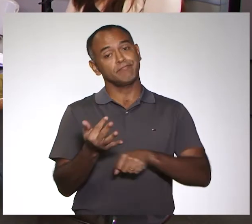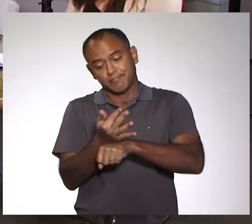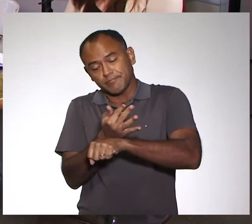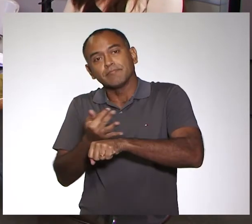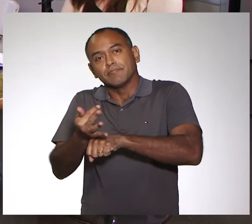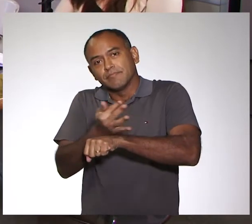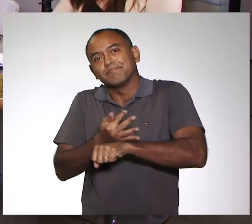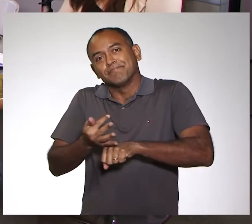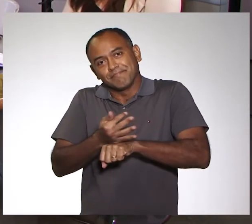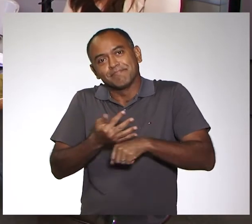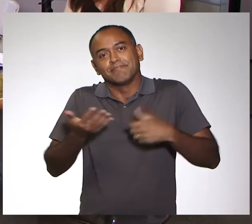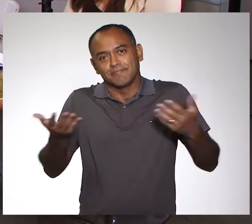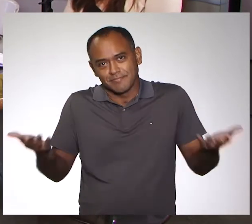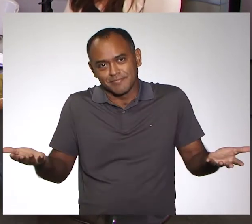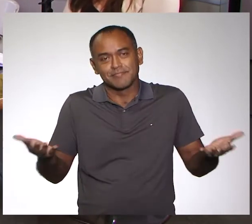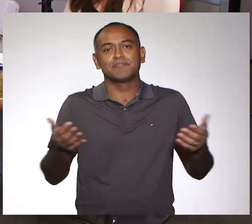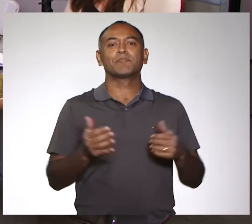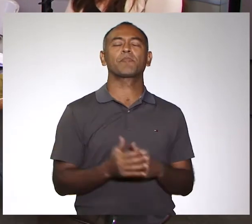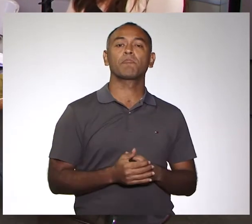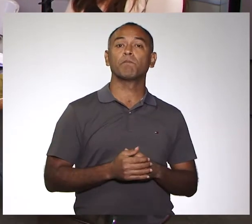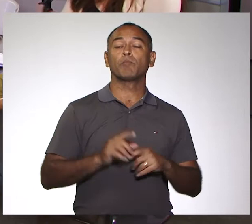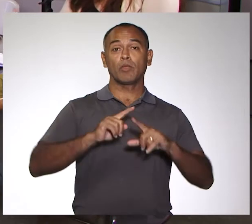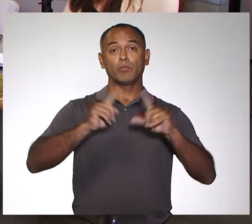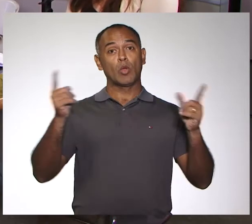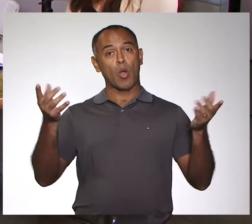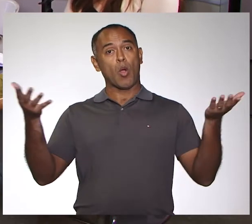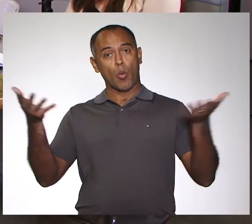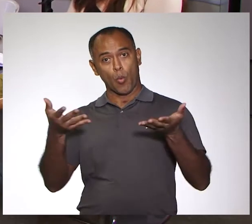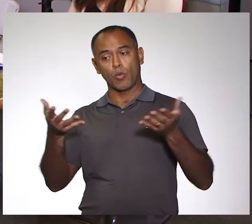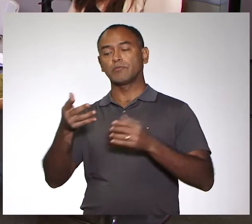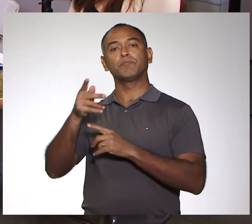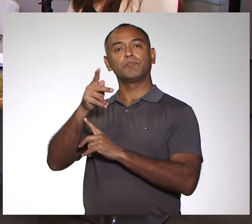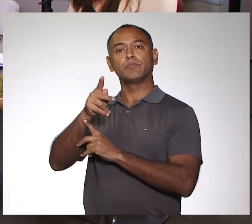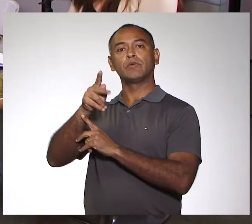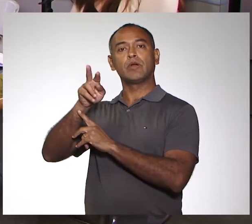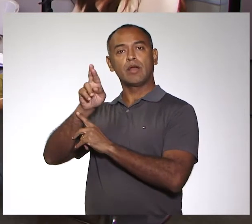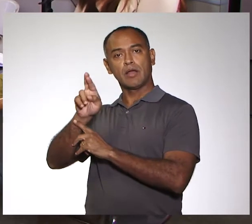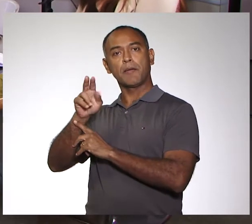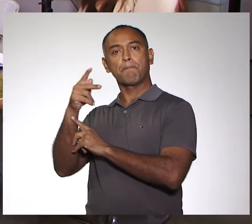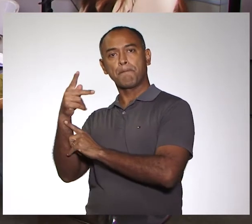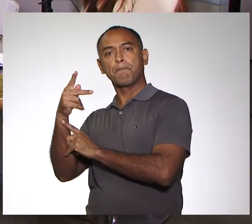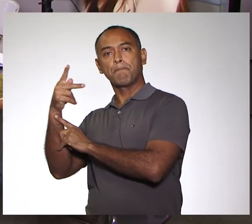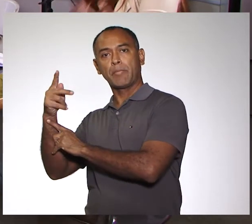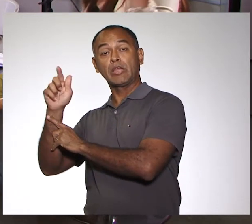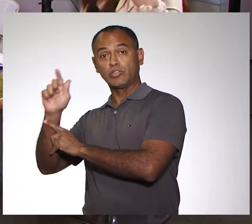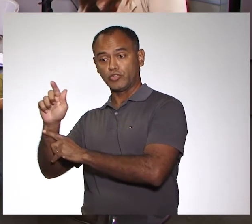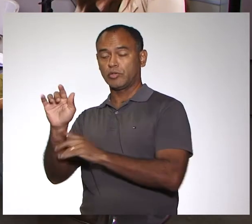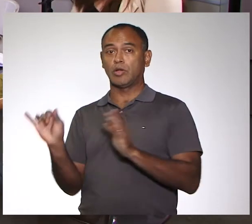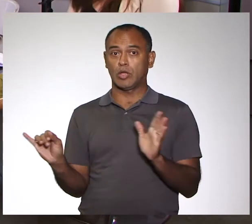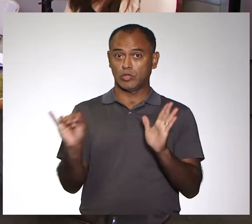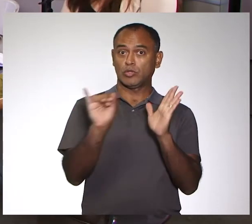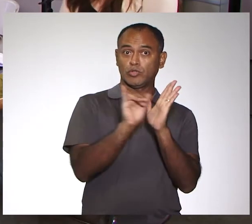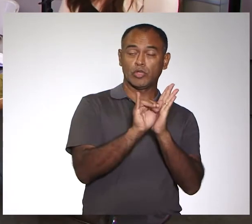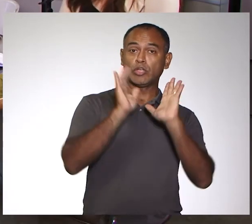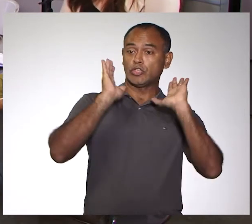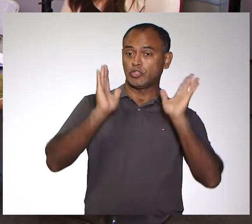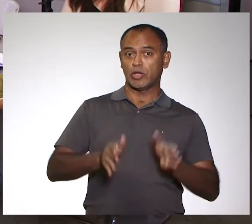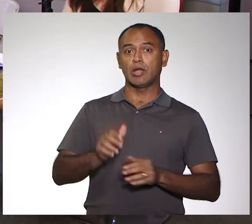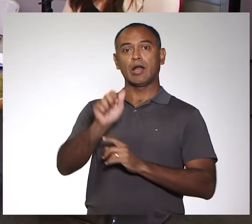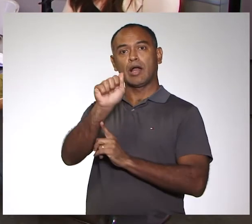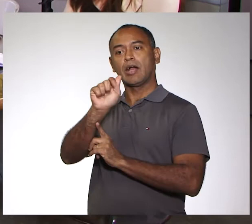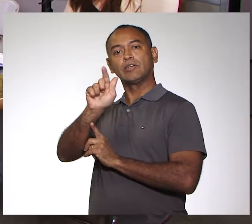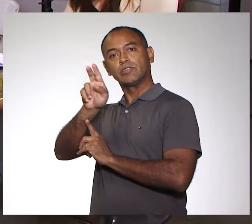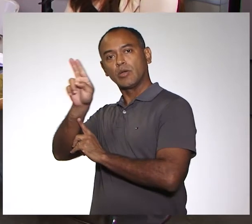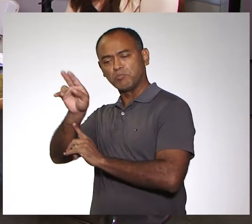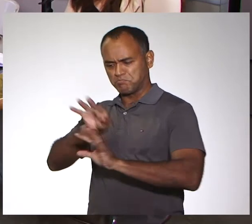de férias, também ajudou. Mas, hoje, eu vou lá na PRPPG, receber o edital que já saiu da AGU, e nós